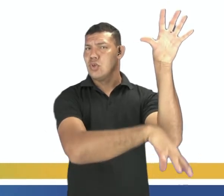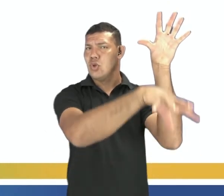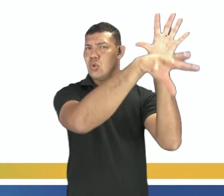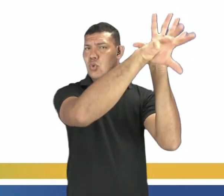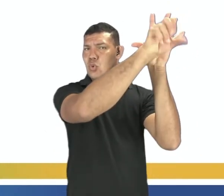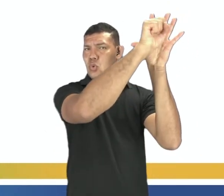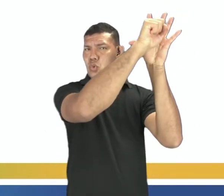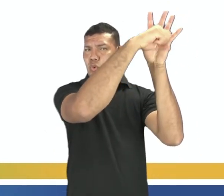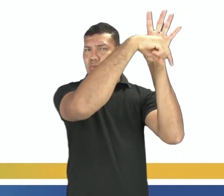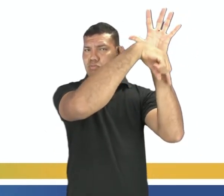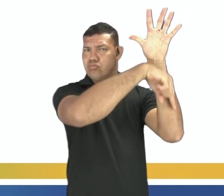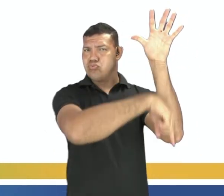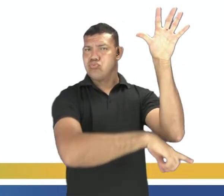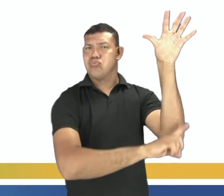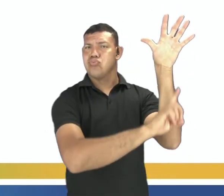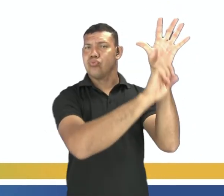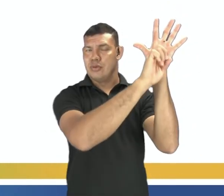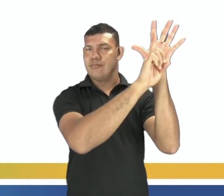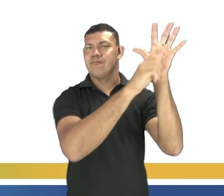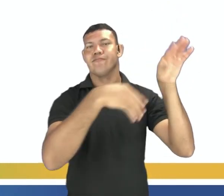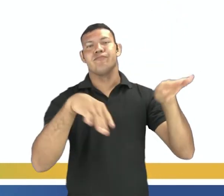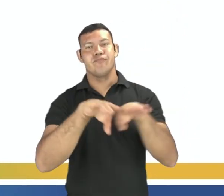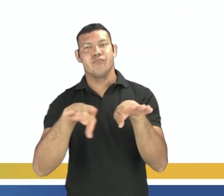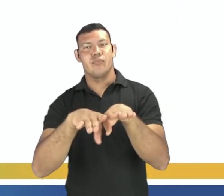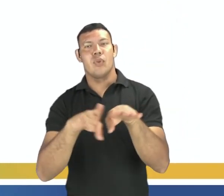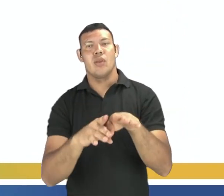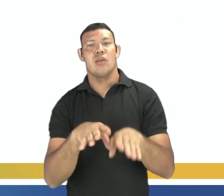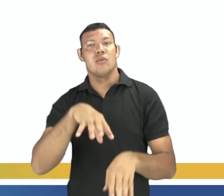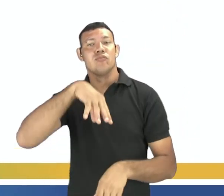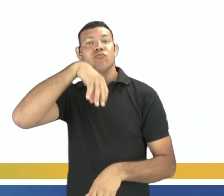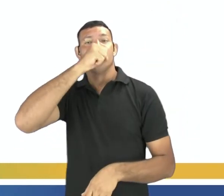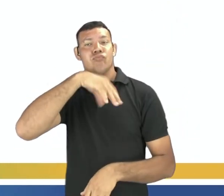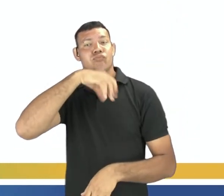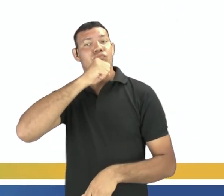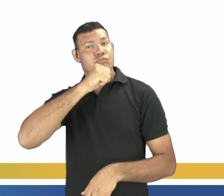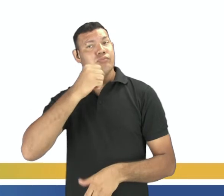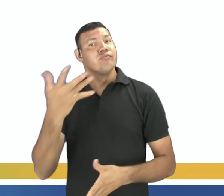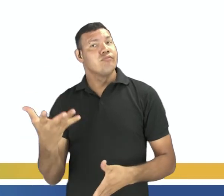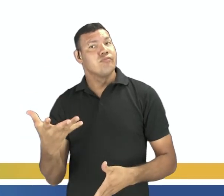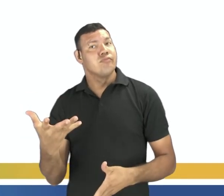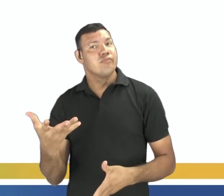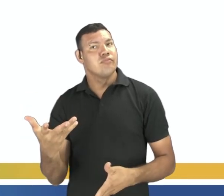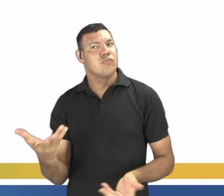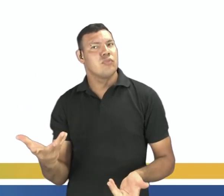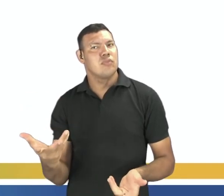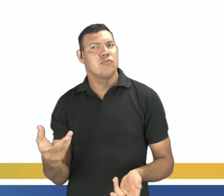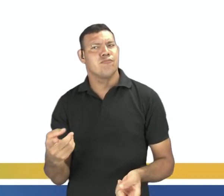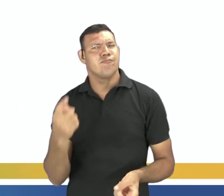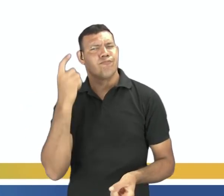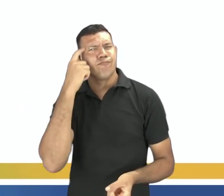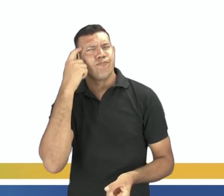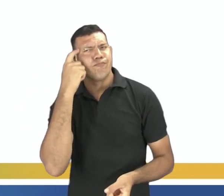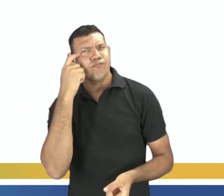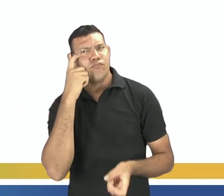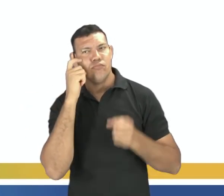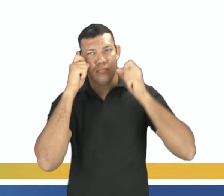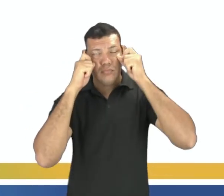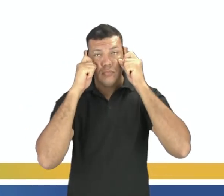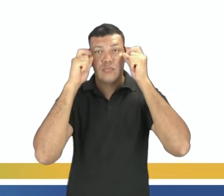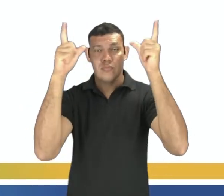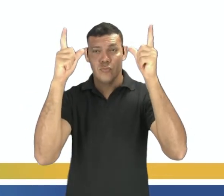são as duas ideias centrais do que é pedido nessa questão. Nós vamos ter que responder a questão